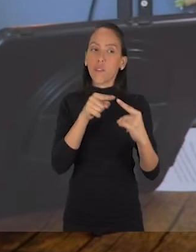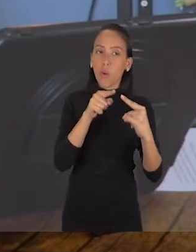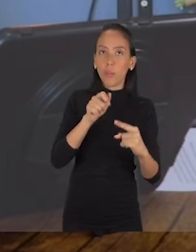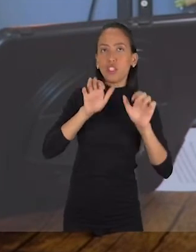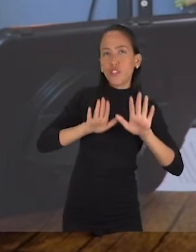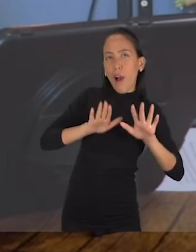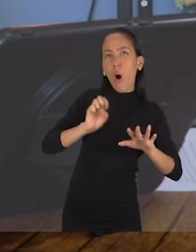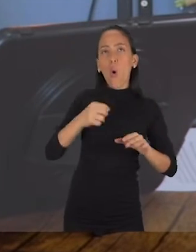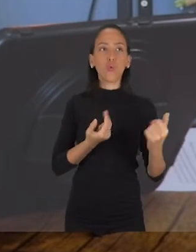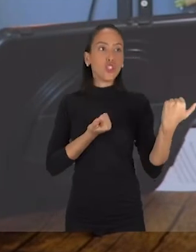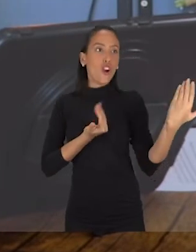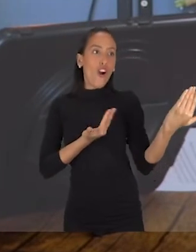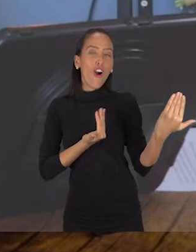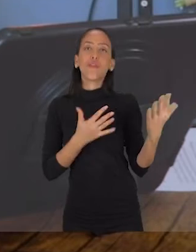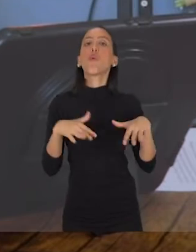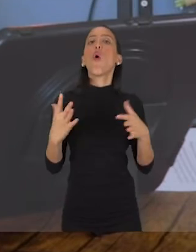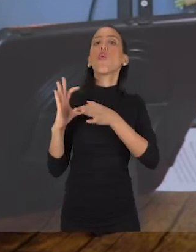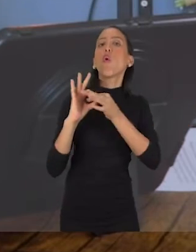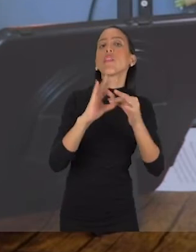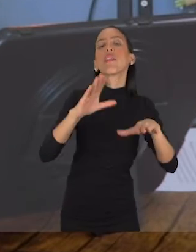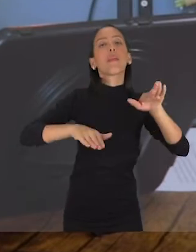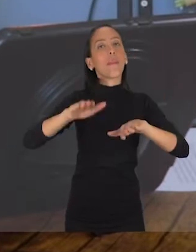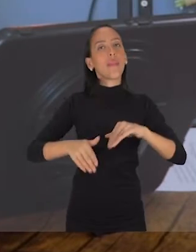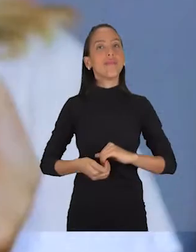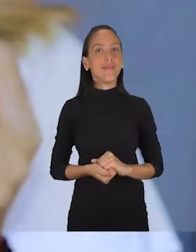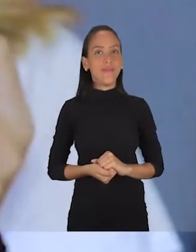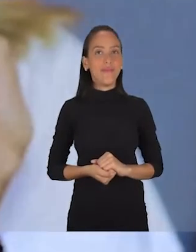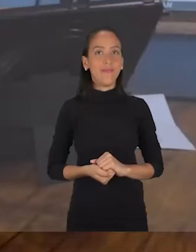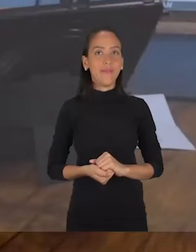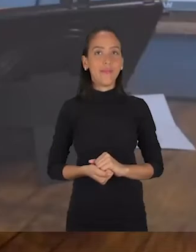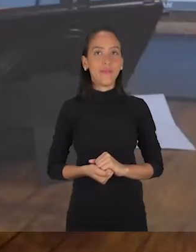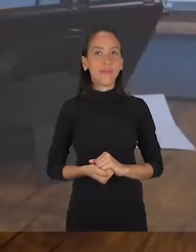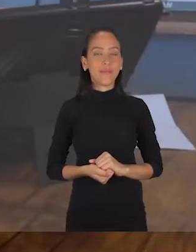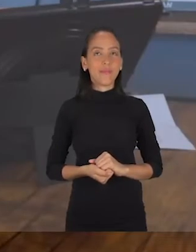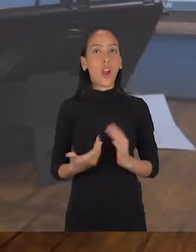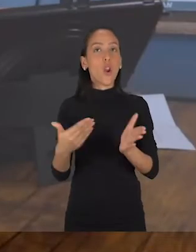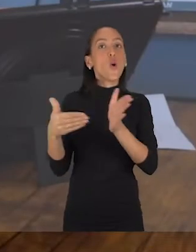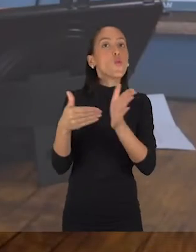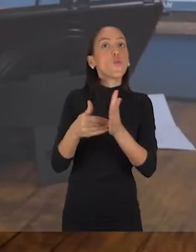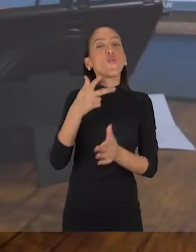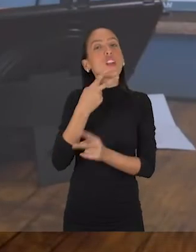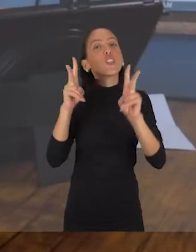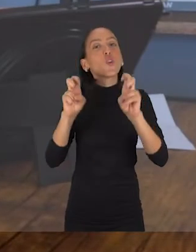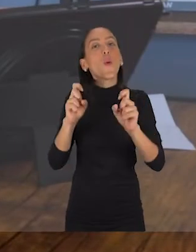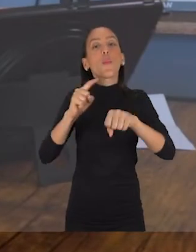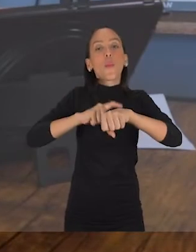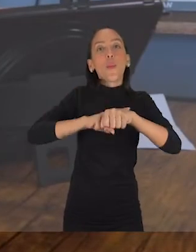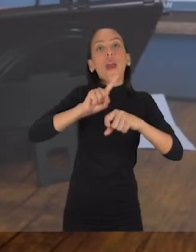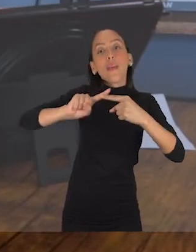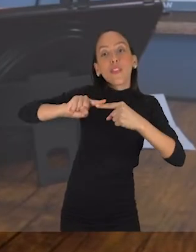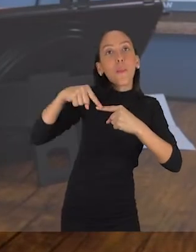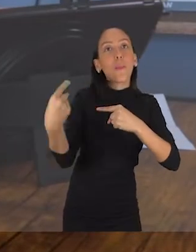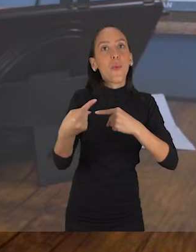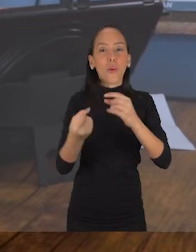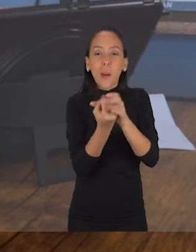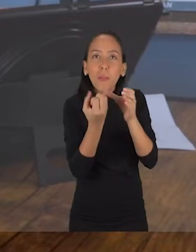se você pode falar de forma mais jovial, isso tudo vai depender de quem é o seu público. Último tópico, a gente vai falar de pós-produção. Seu vídeo